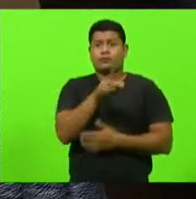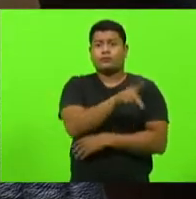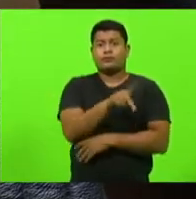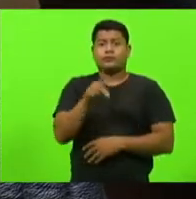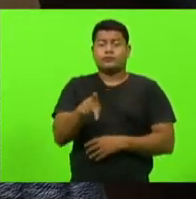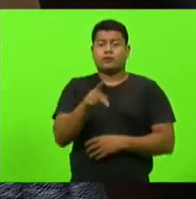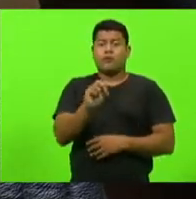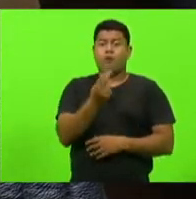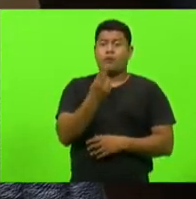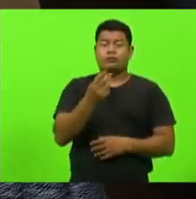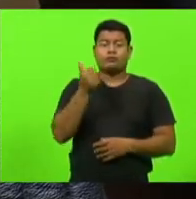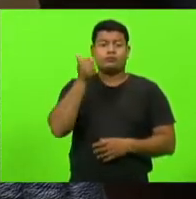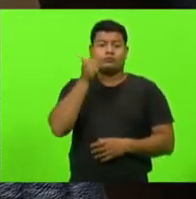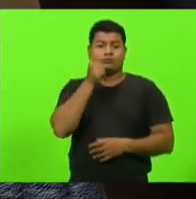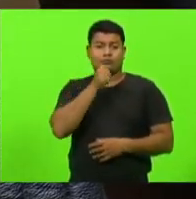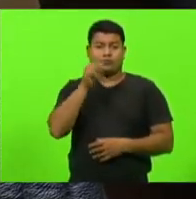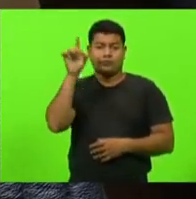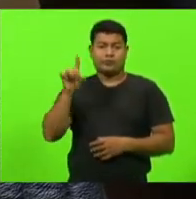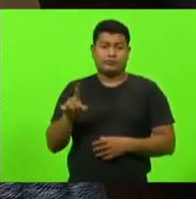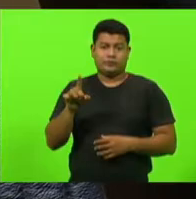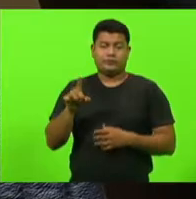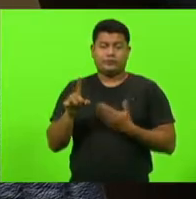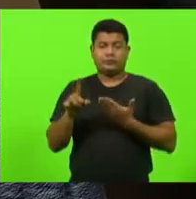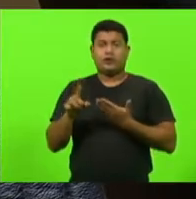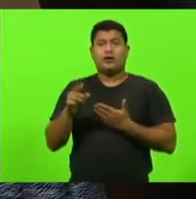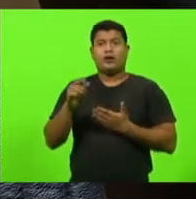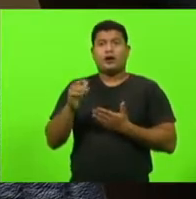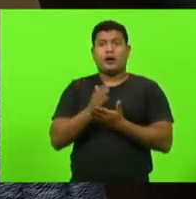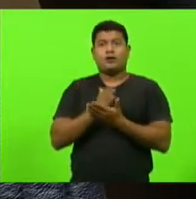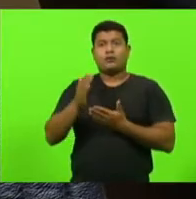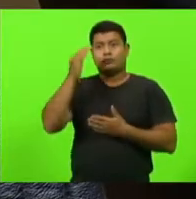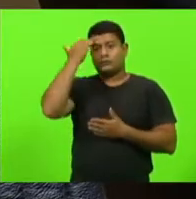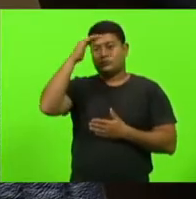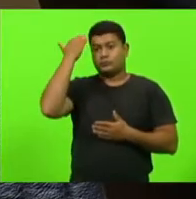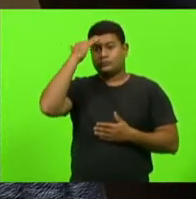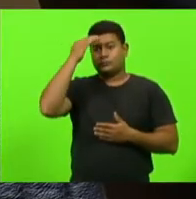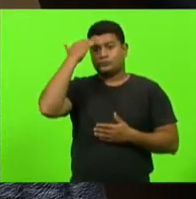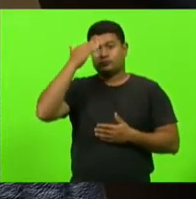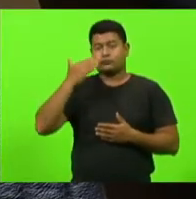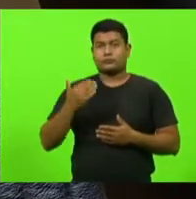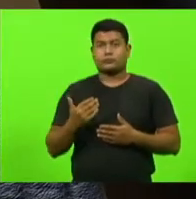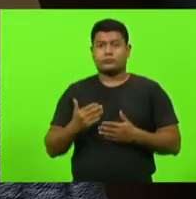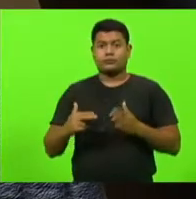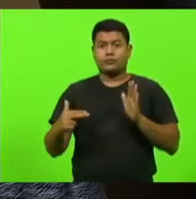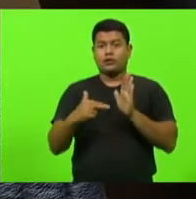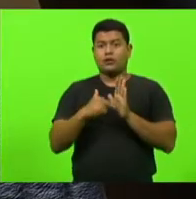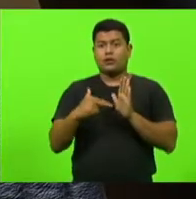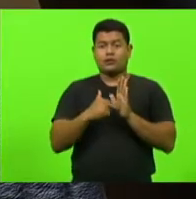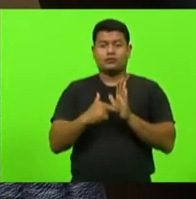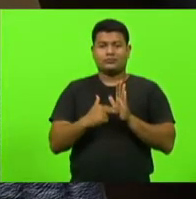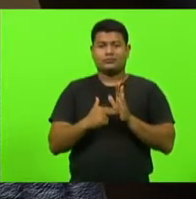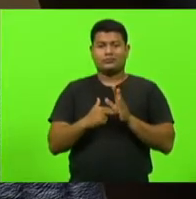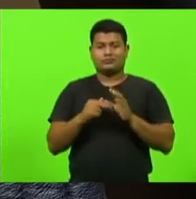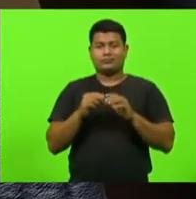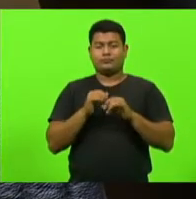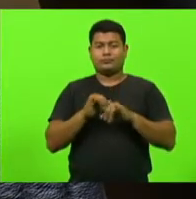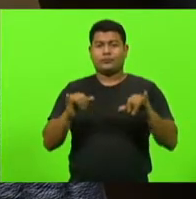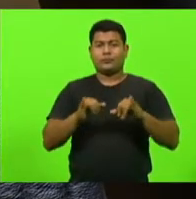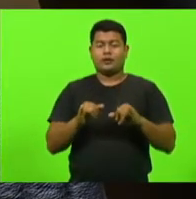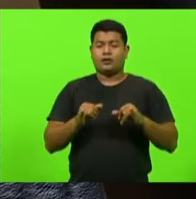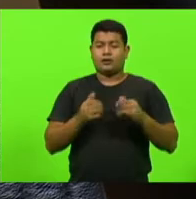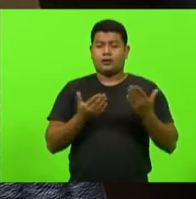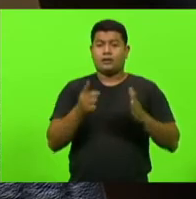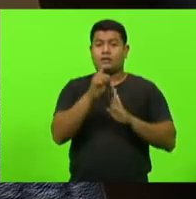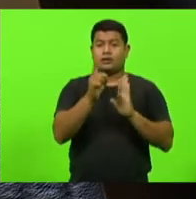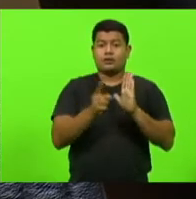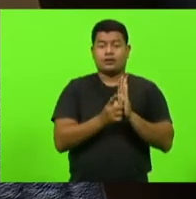diretores que entendem, são os que entendem, como essa nota aqui, por exemplo. O decreto dispensa obrigatoriedade do uso da massa para